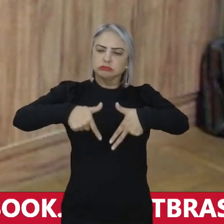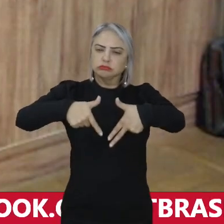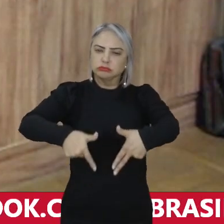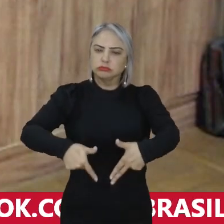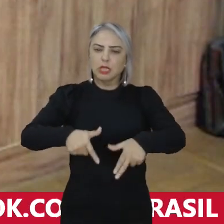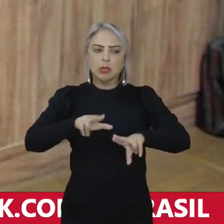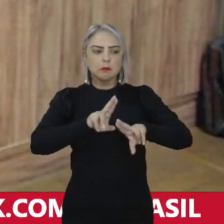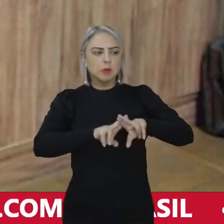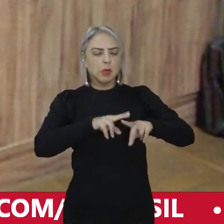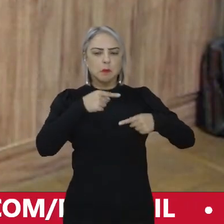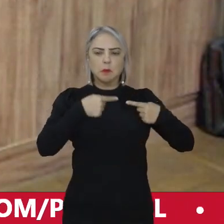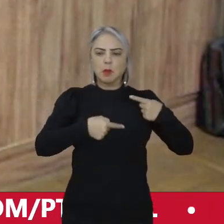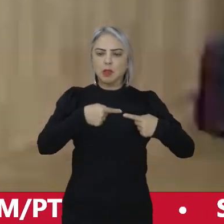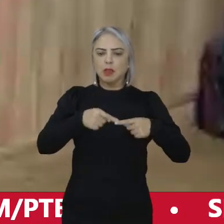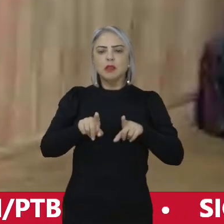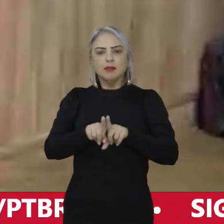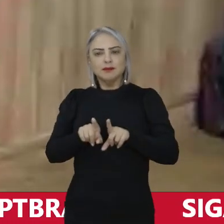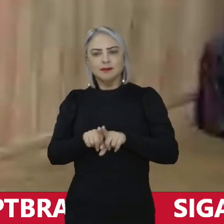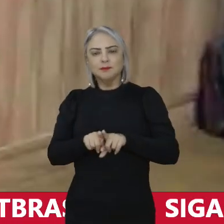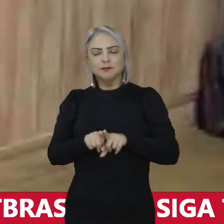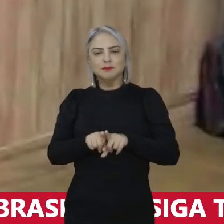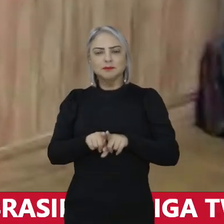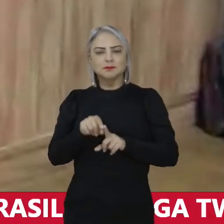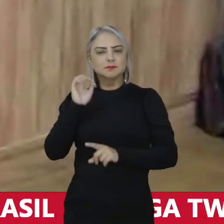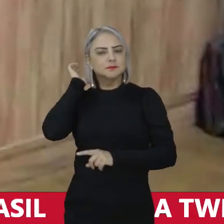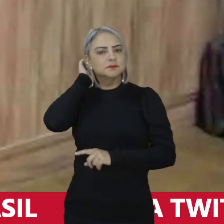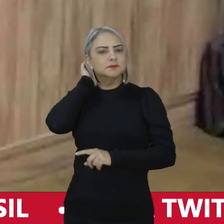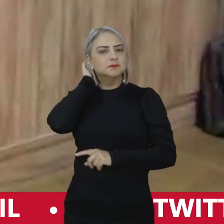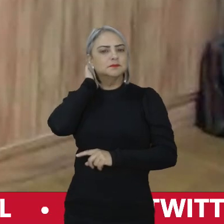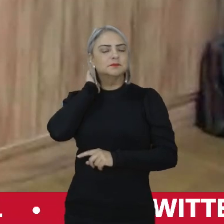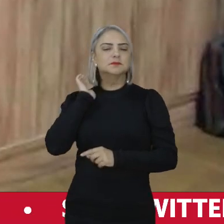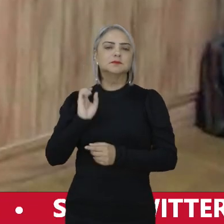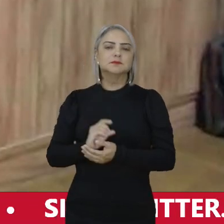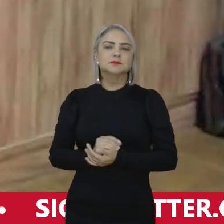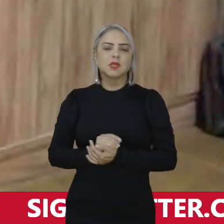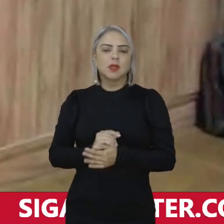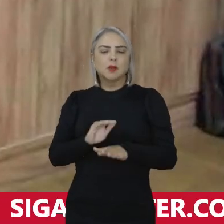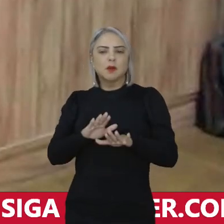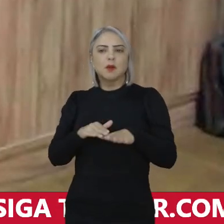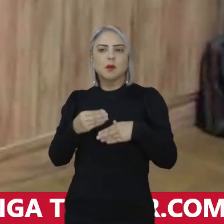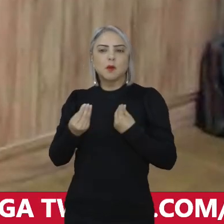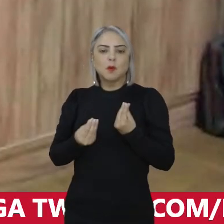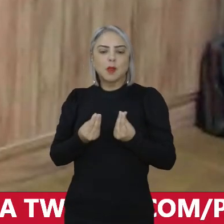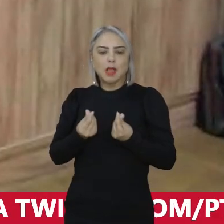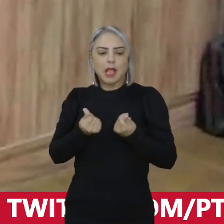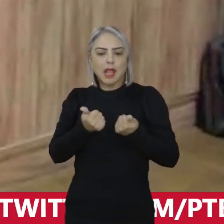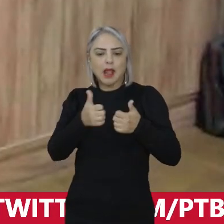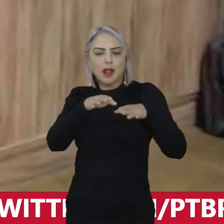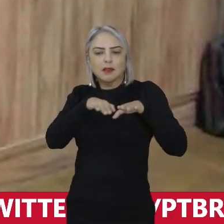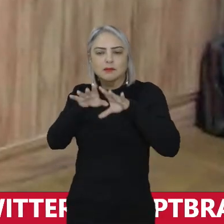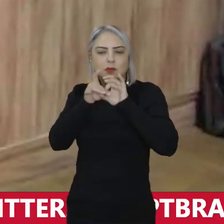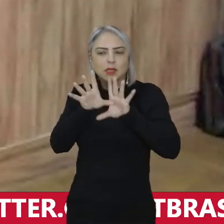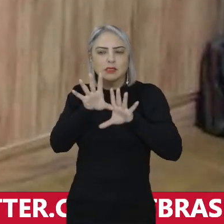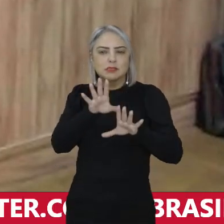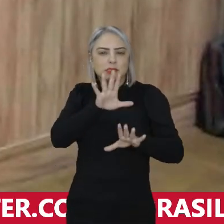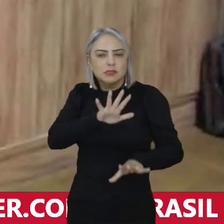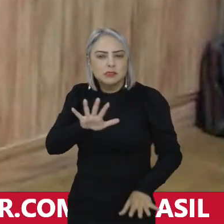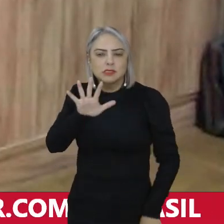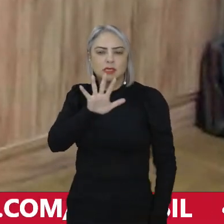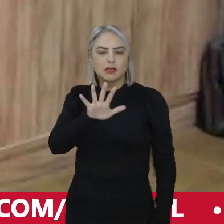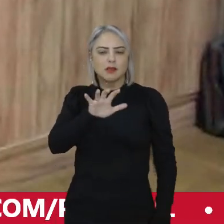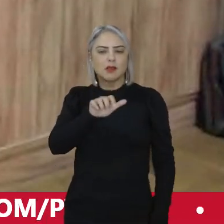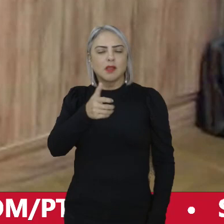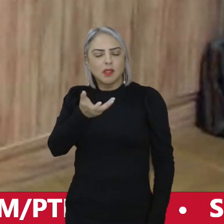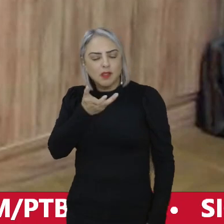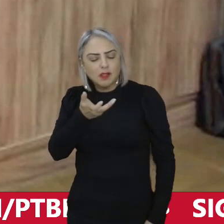políticos, quanto sobre a questão da democracia em geral. Eu queria